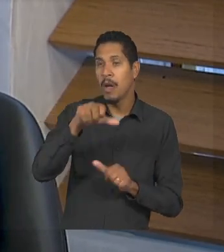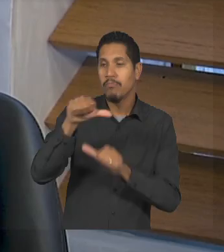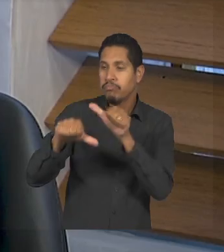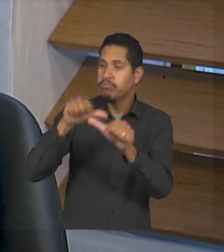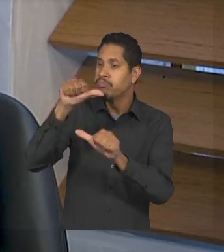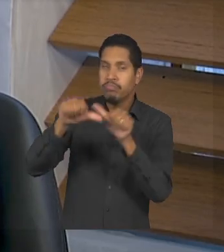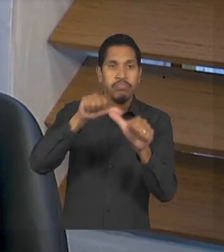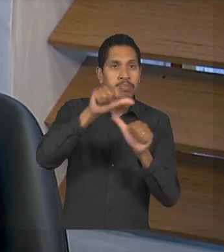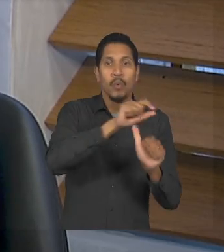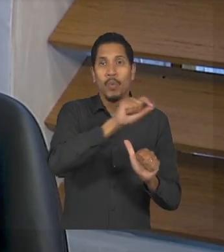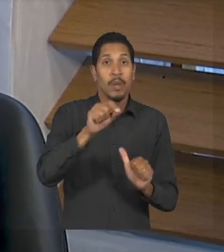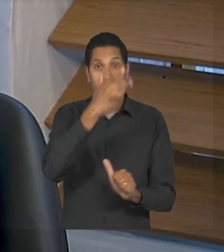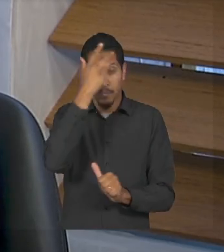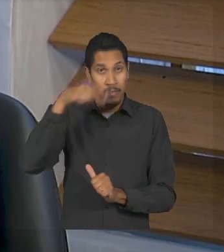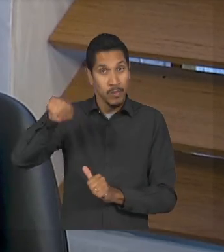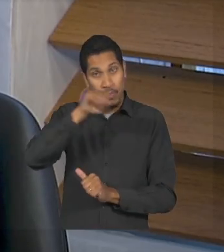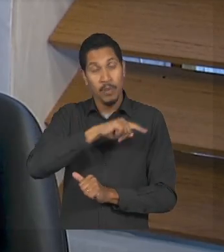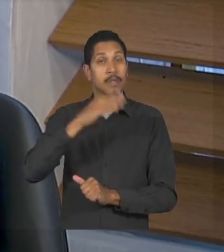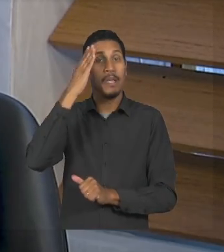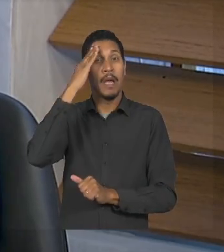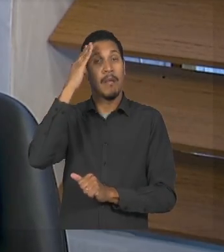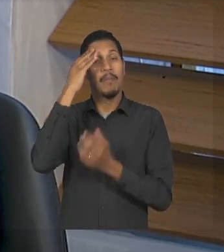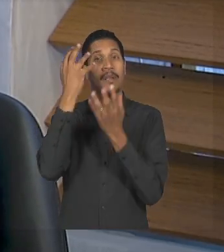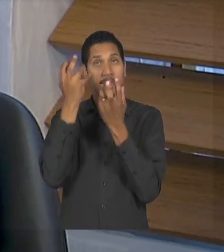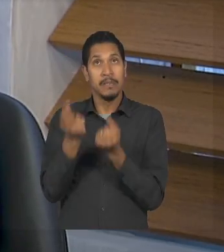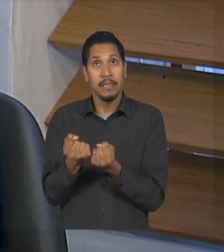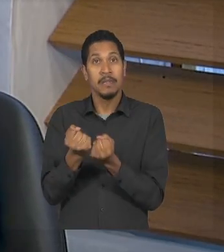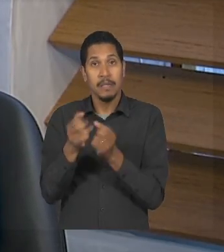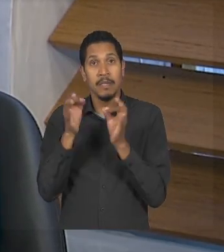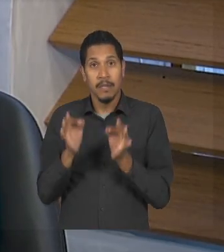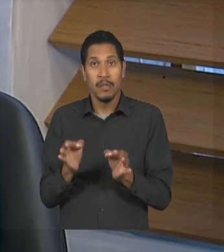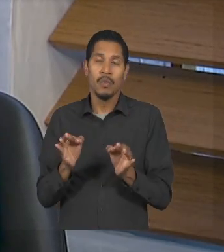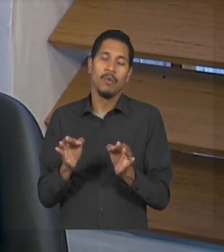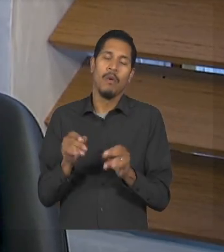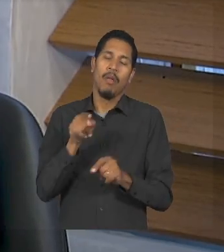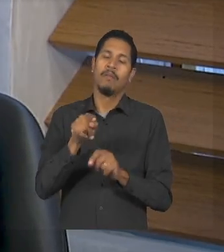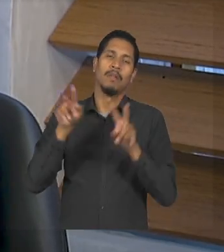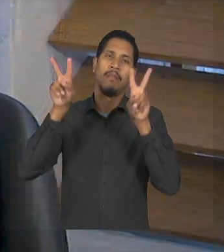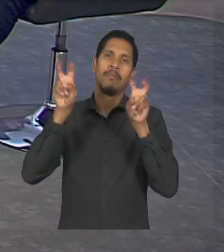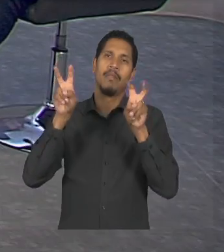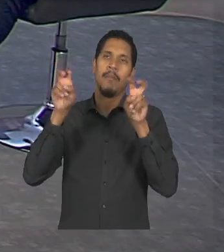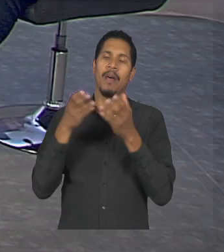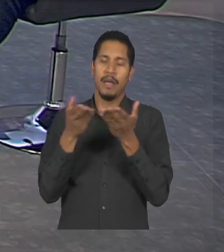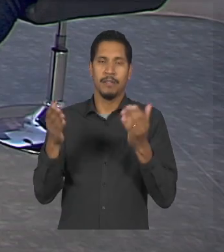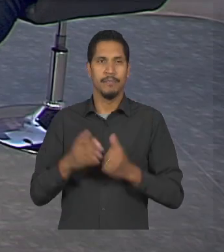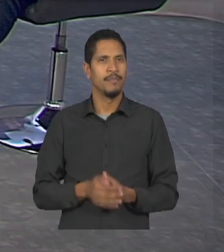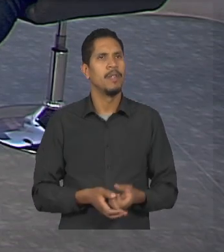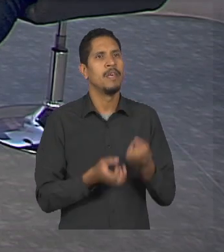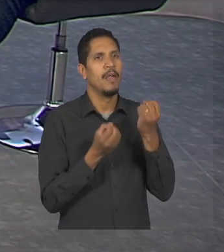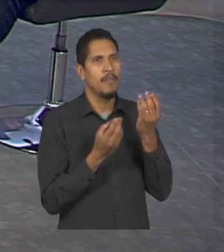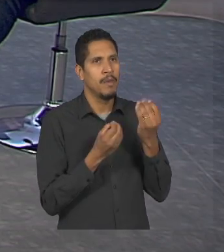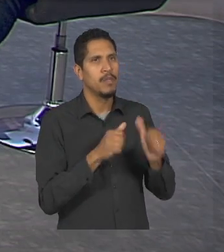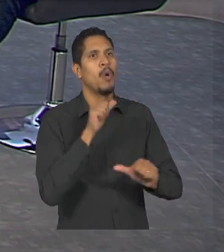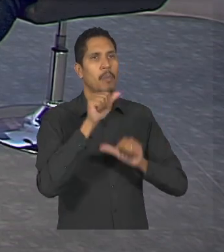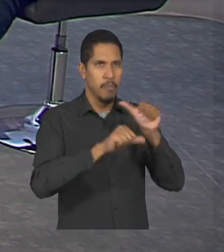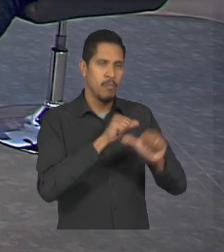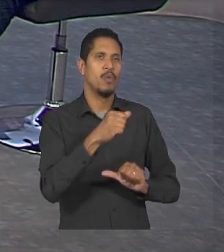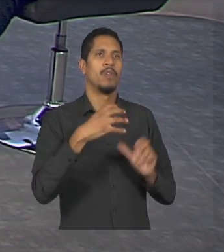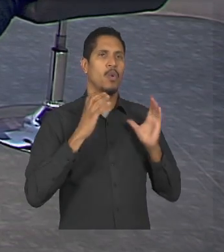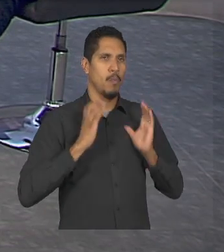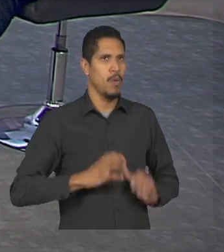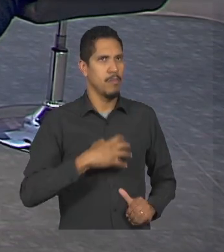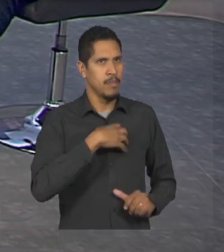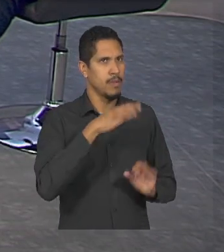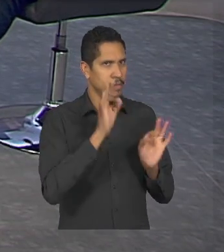as pessoas reconheçam reconheçam o tema né e a informação muda comportamentos a muda